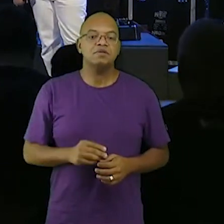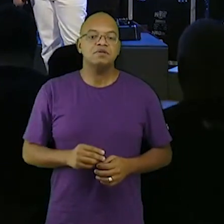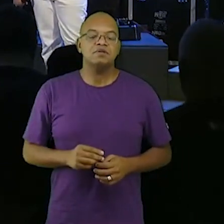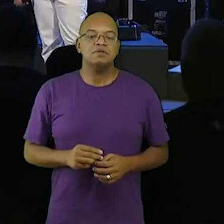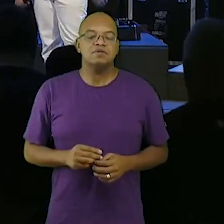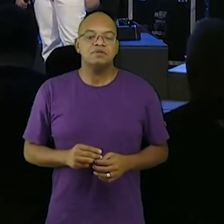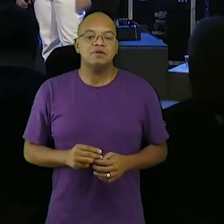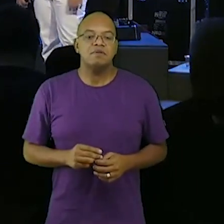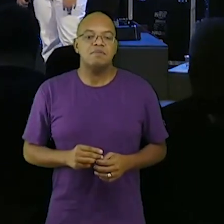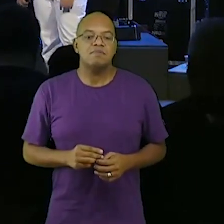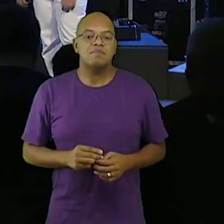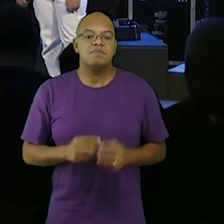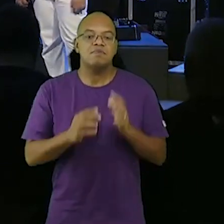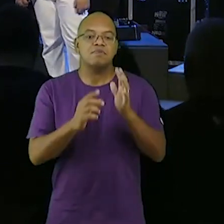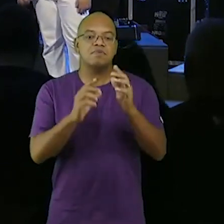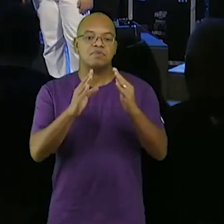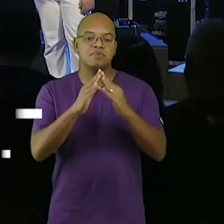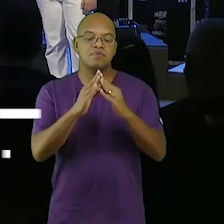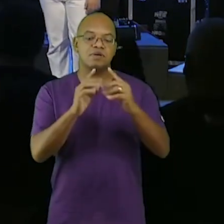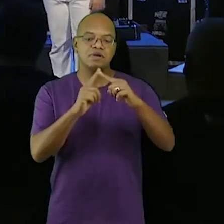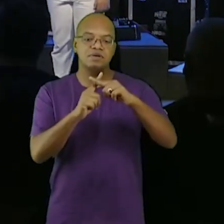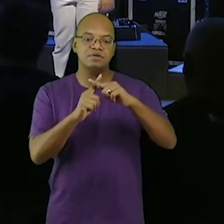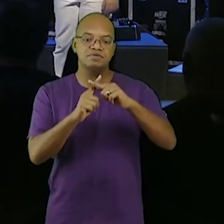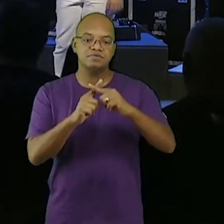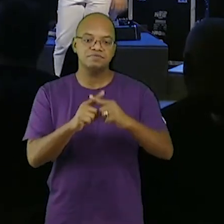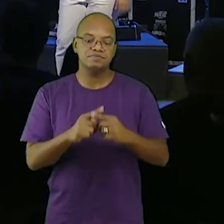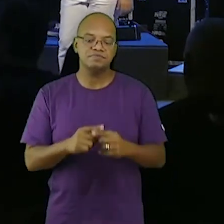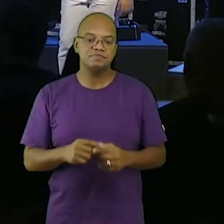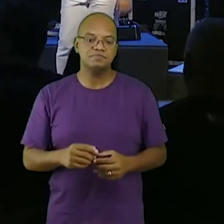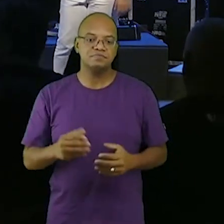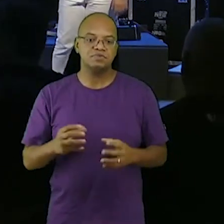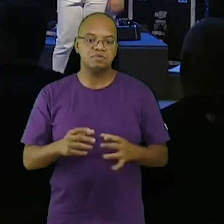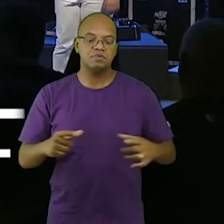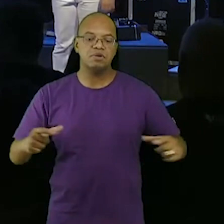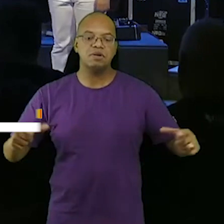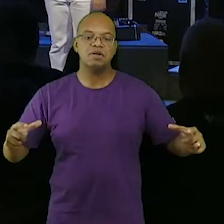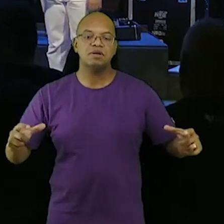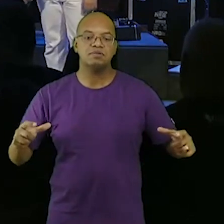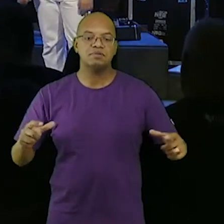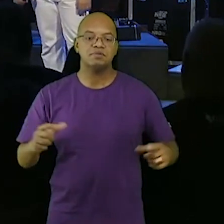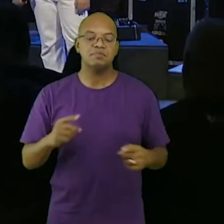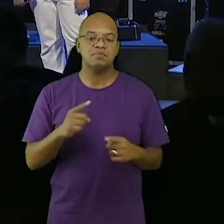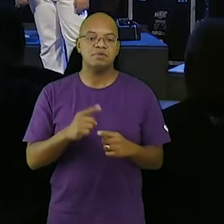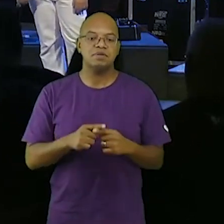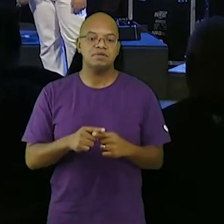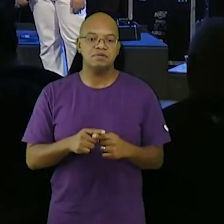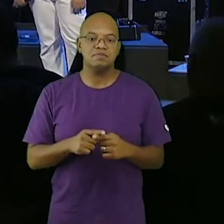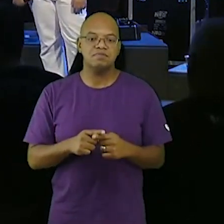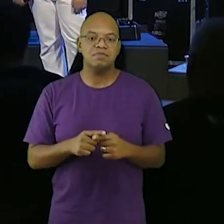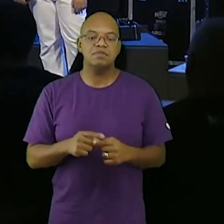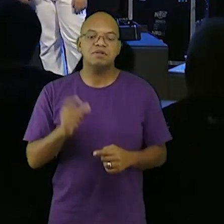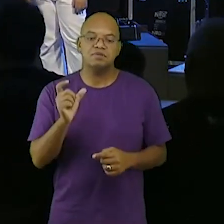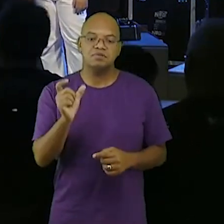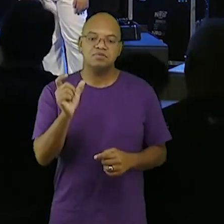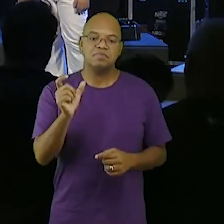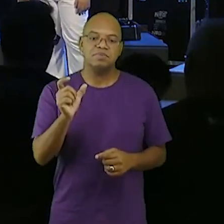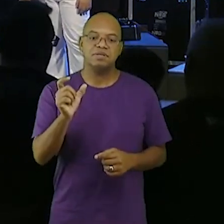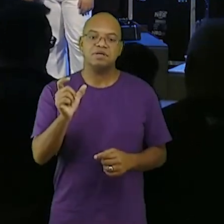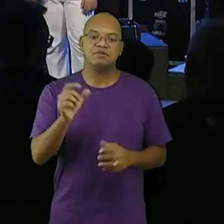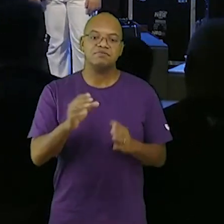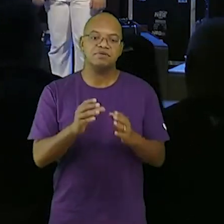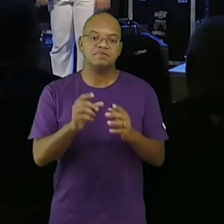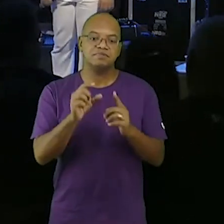semente da tua palavra de vida eterna que foi colocado na nossa vida a tua igreja cresce